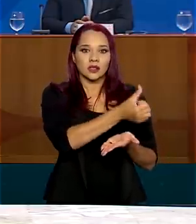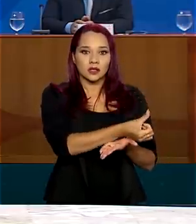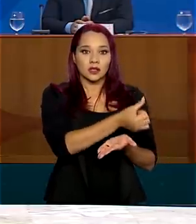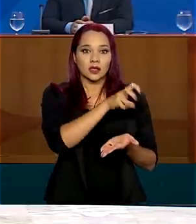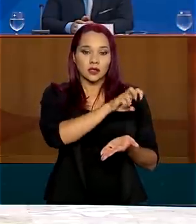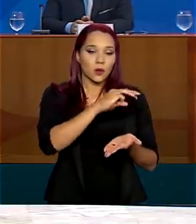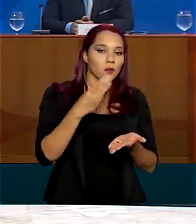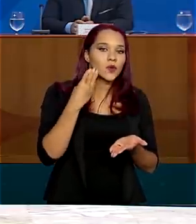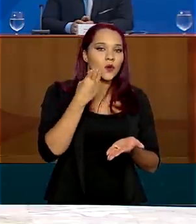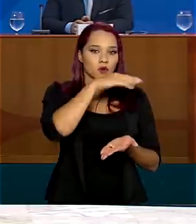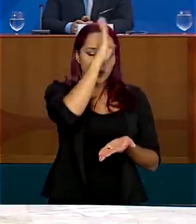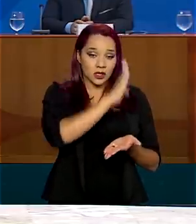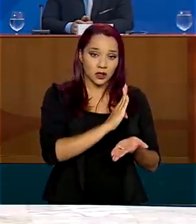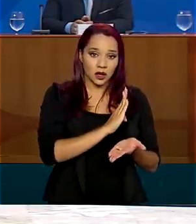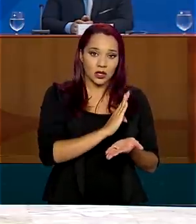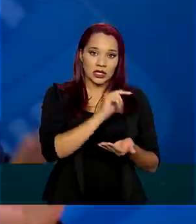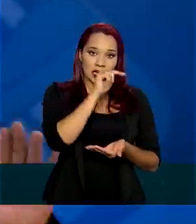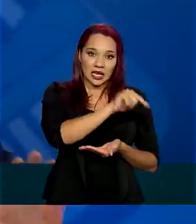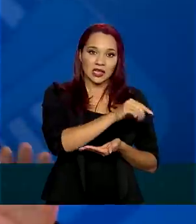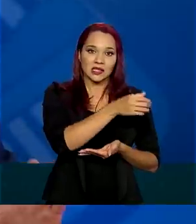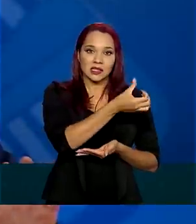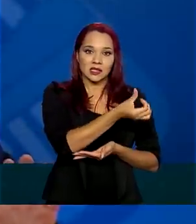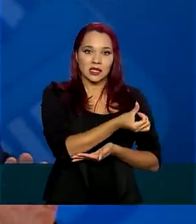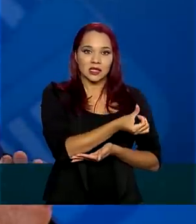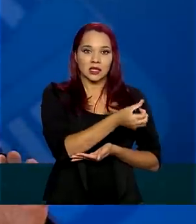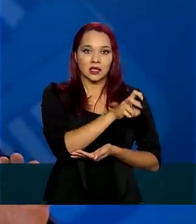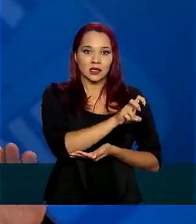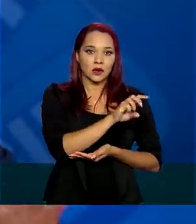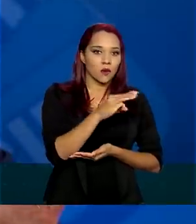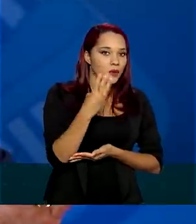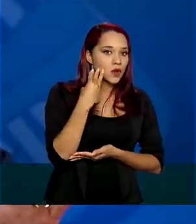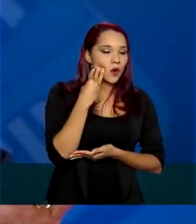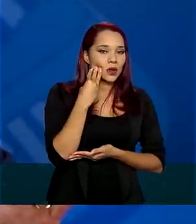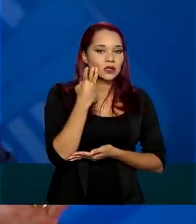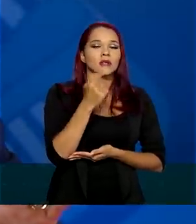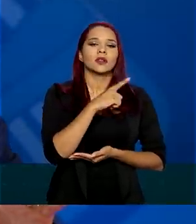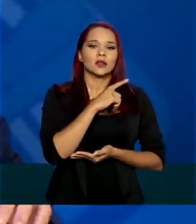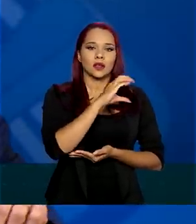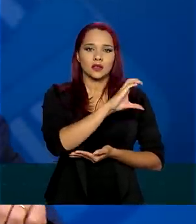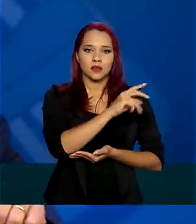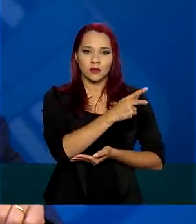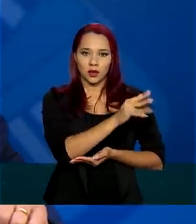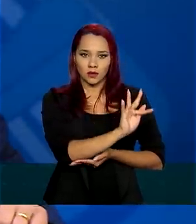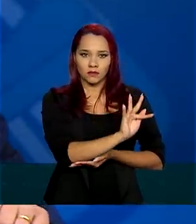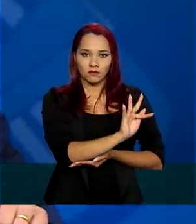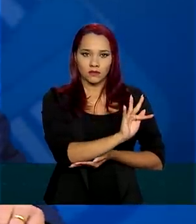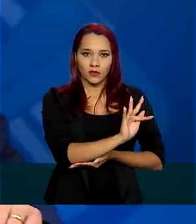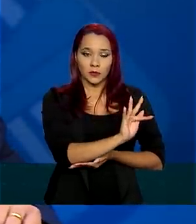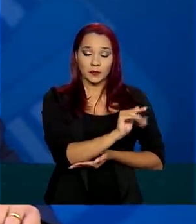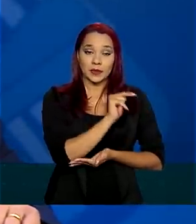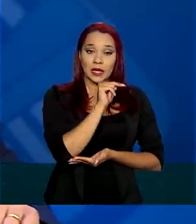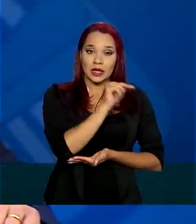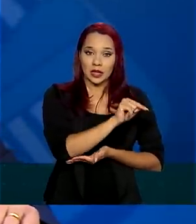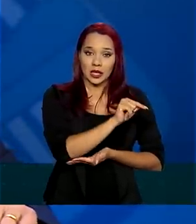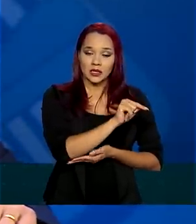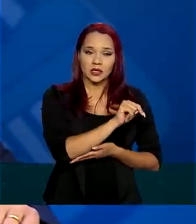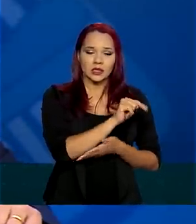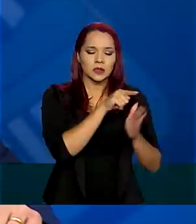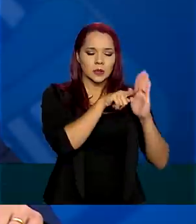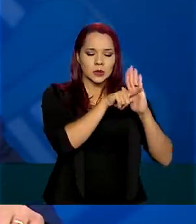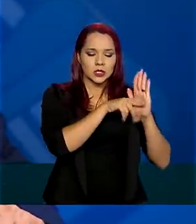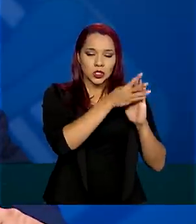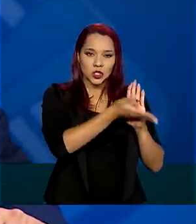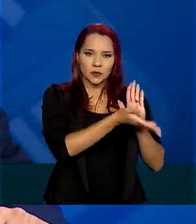brasileiras, dos quais 65 milhões têm CPF. Desses, retirando os